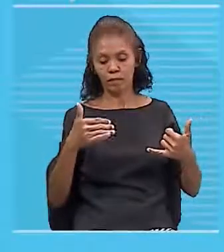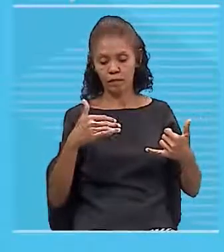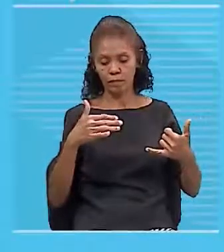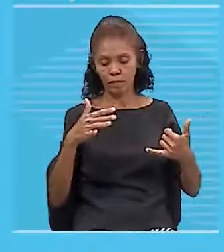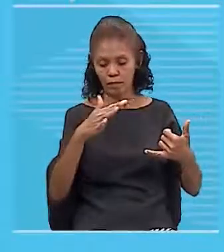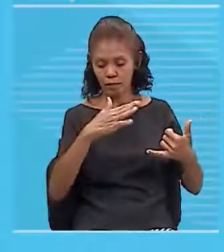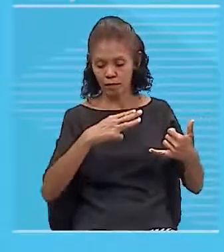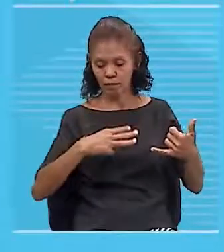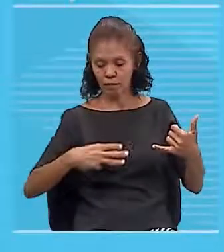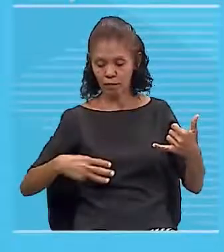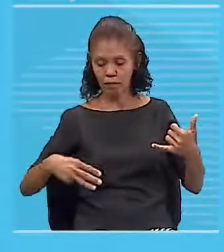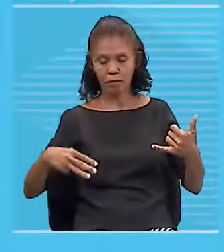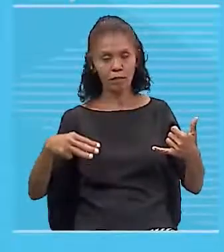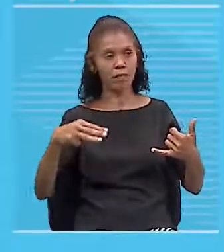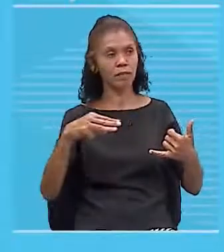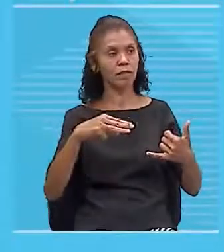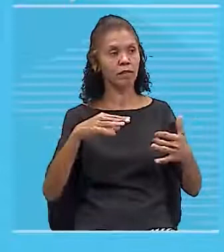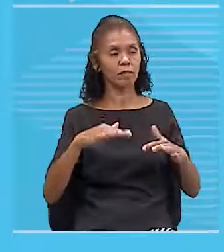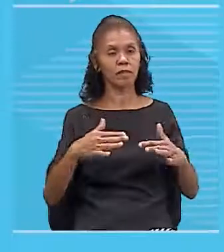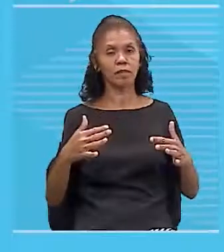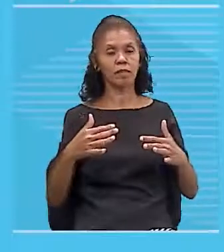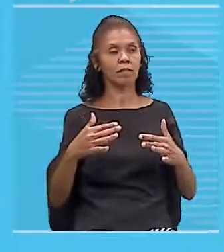Podemos afirmar que